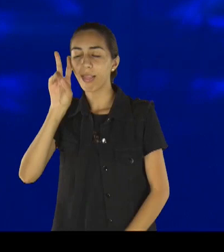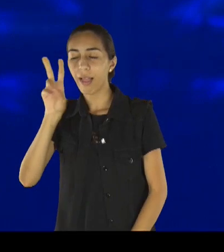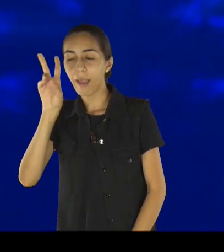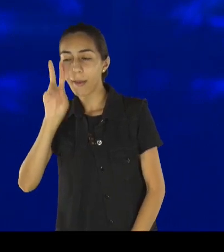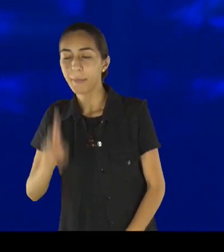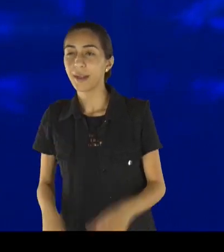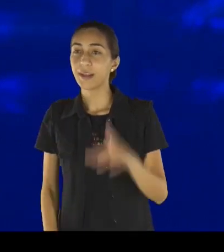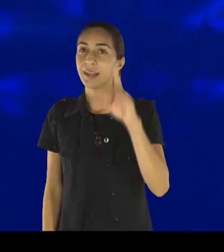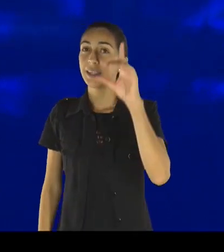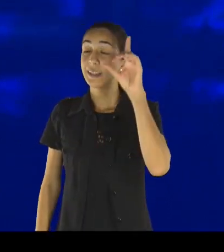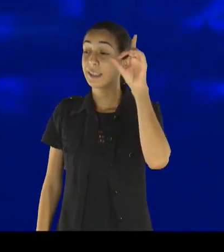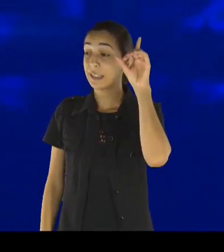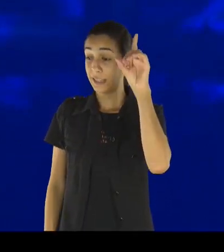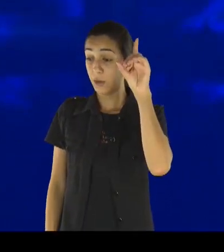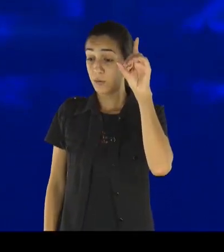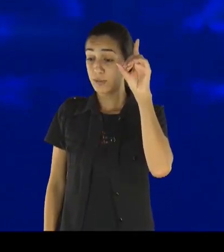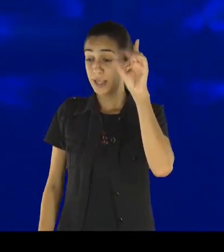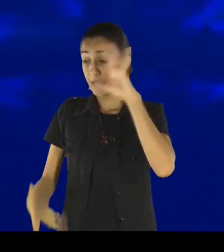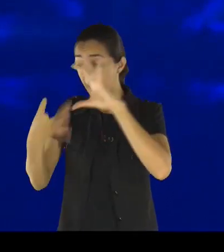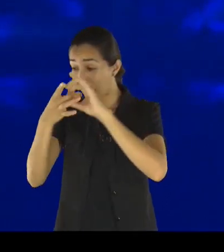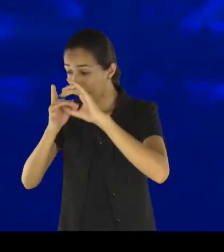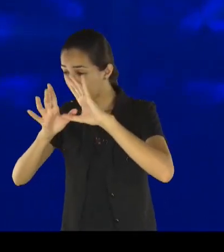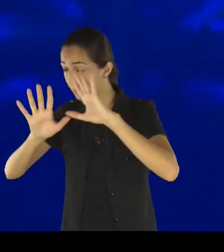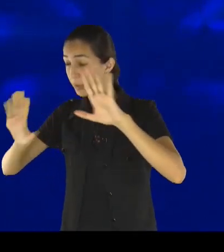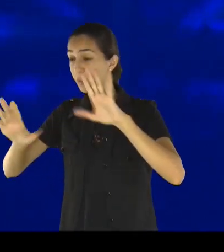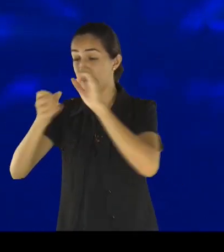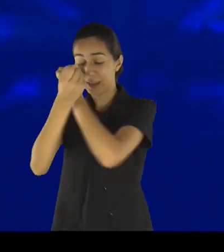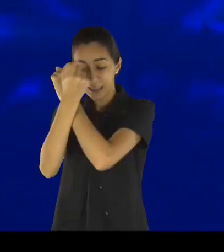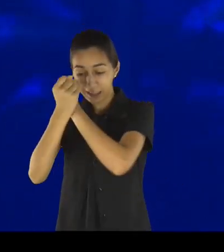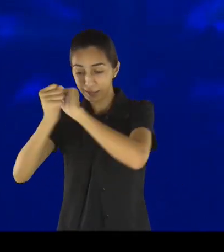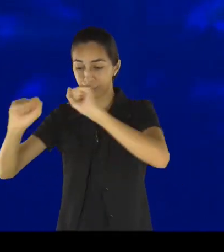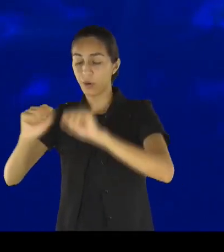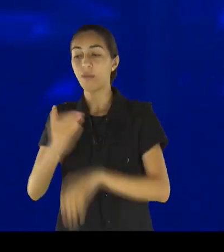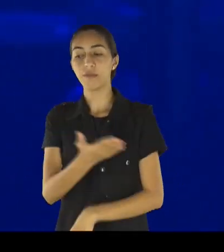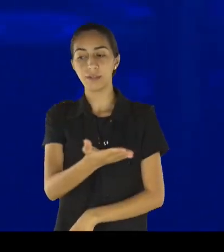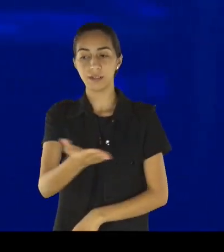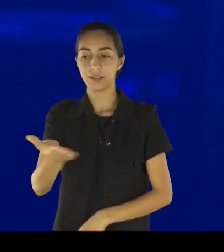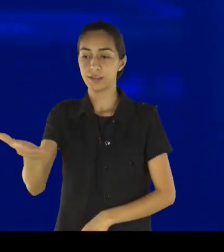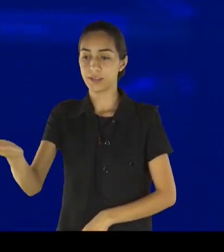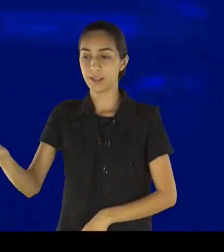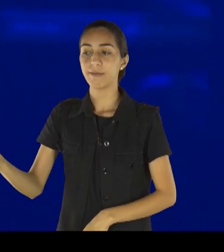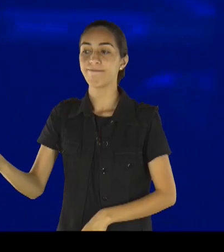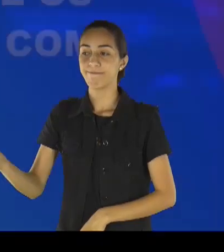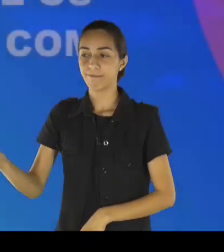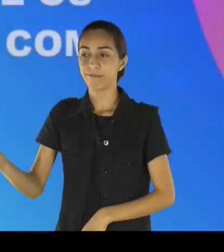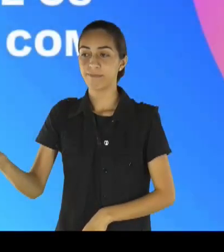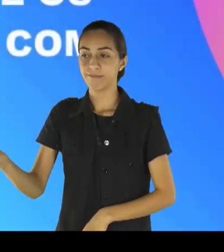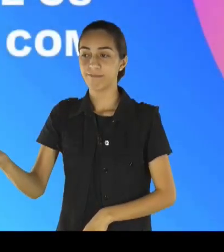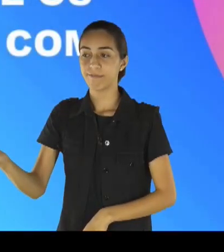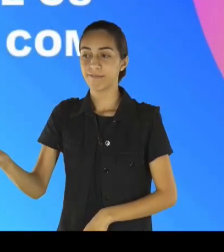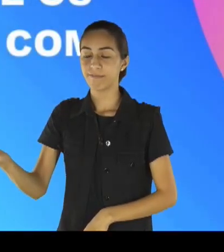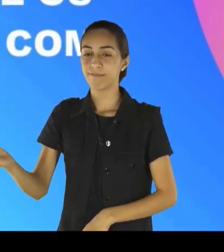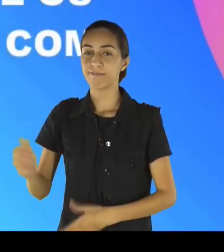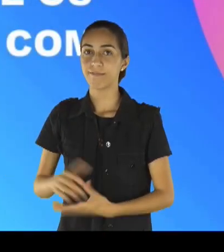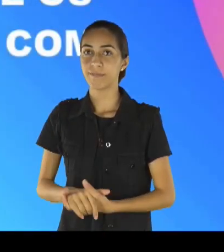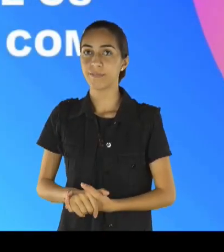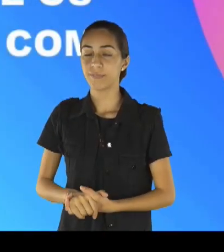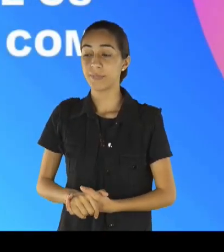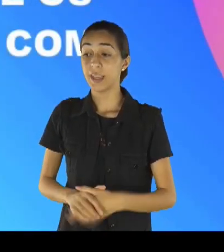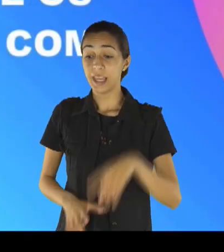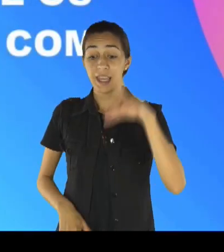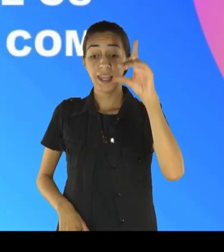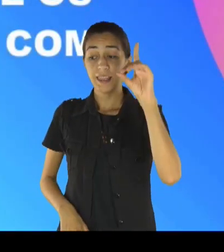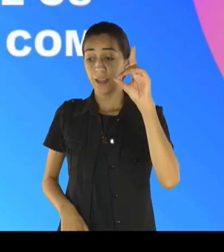sentença de morte eterna que nós tínhamos, esse nosso Deus estará comigo, estará com